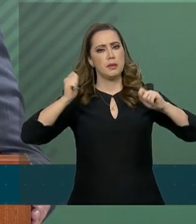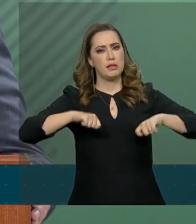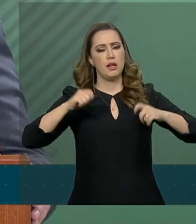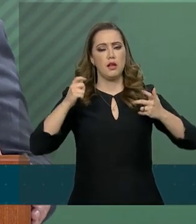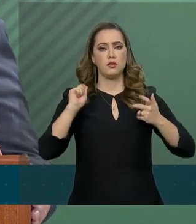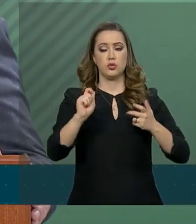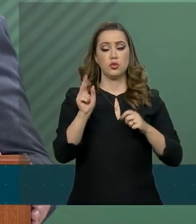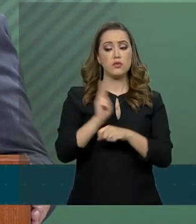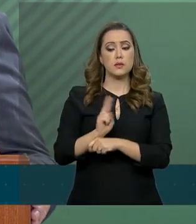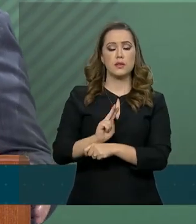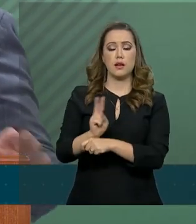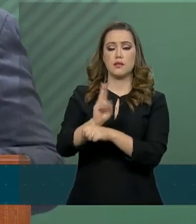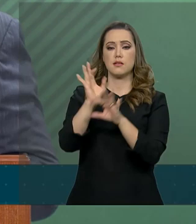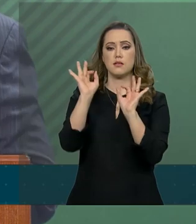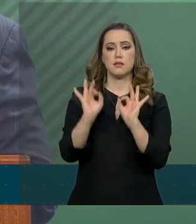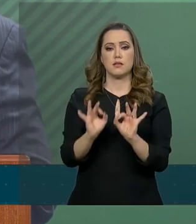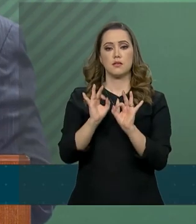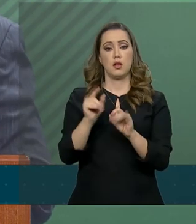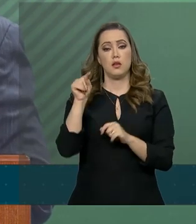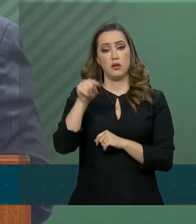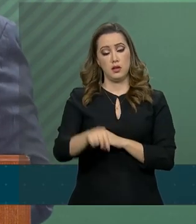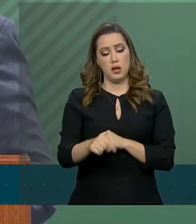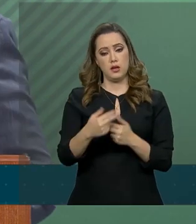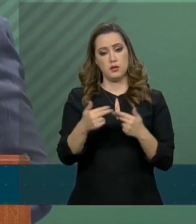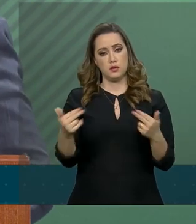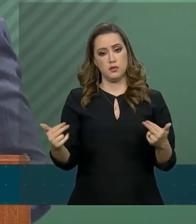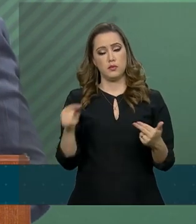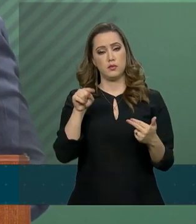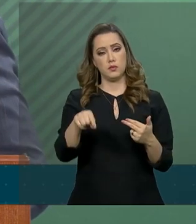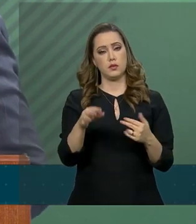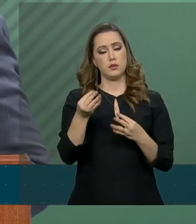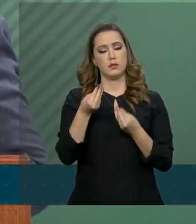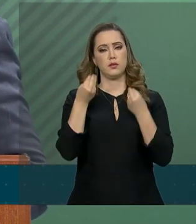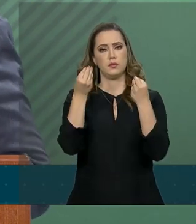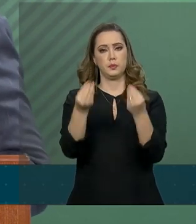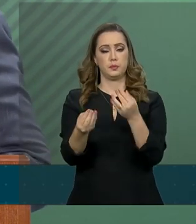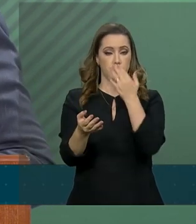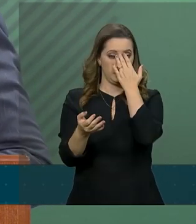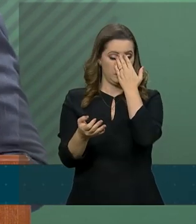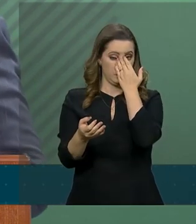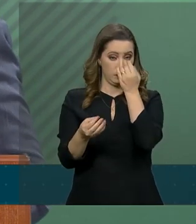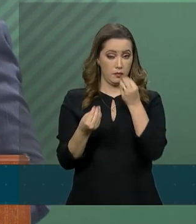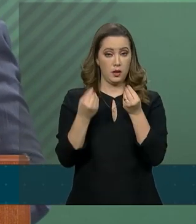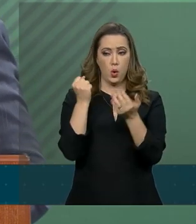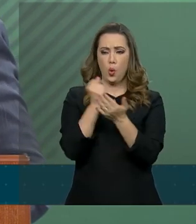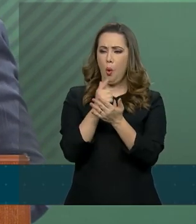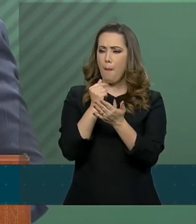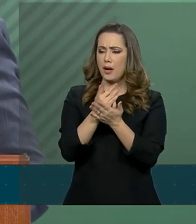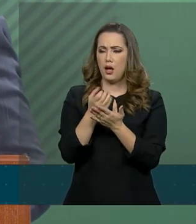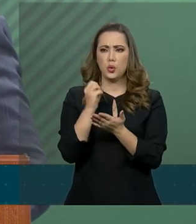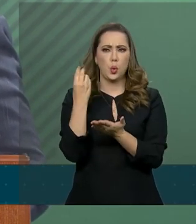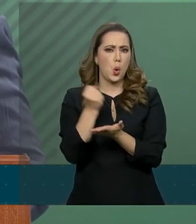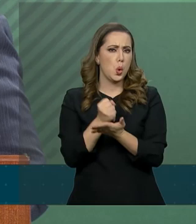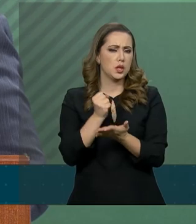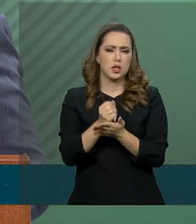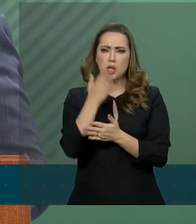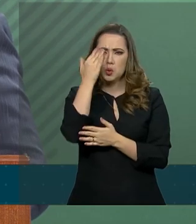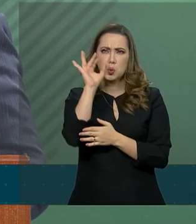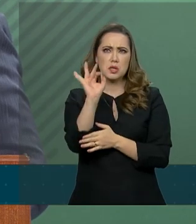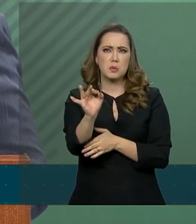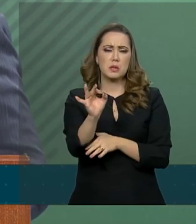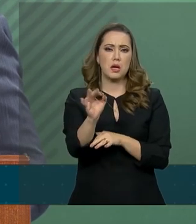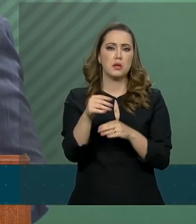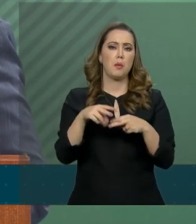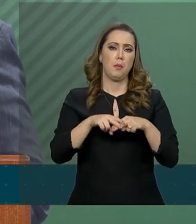de fiscalizar efetivamente. E esse produto que está sendo contratado, comprado, não sei exatamente o termo, pelo Ministério